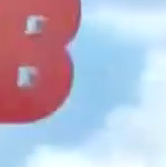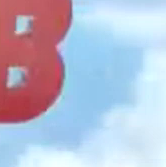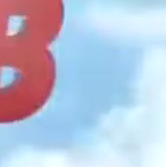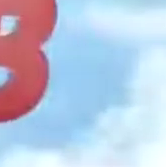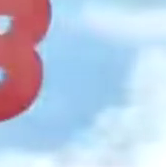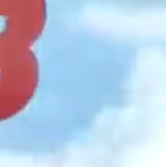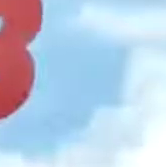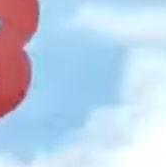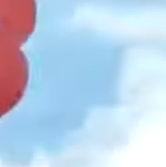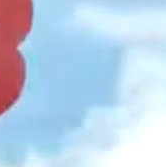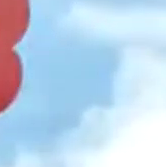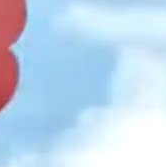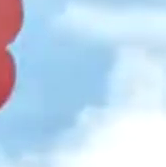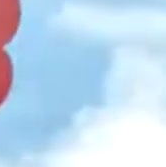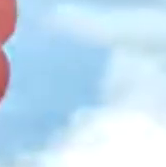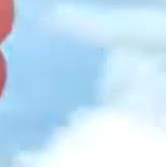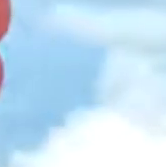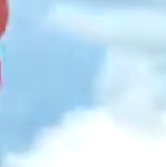Obrigado. Obrigado.